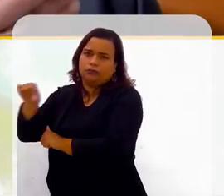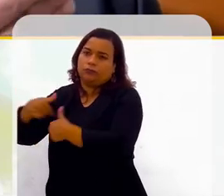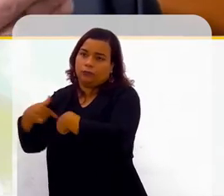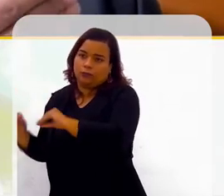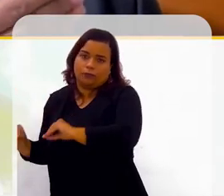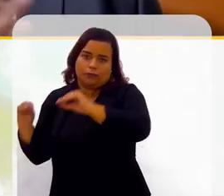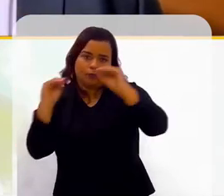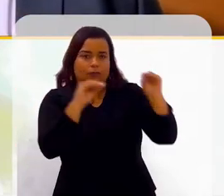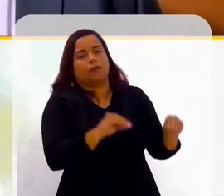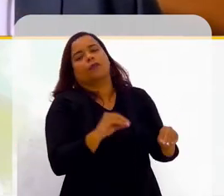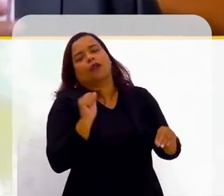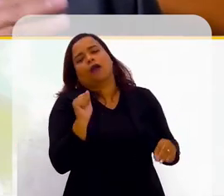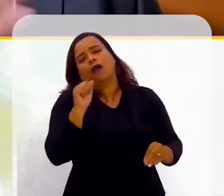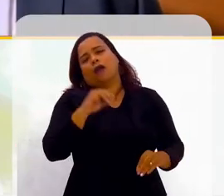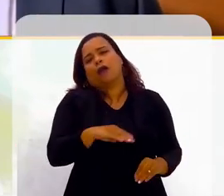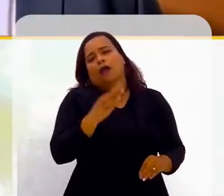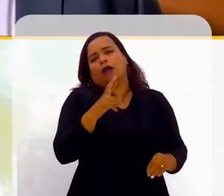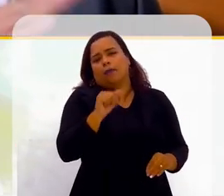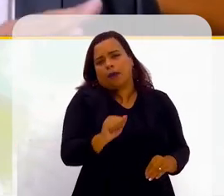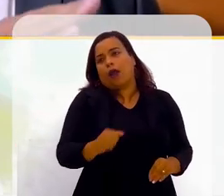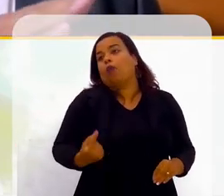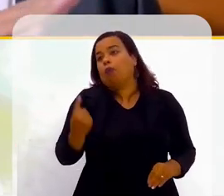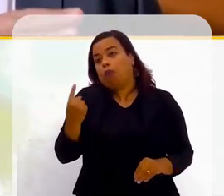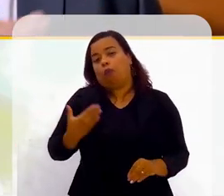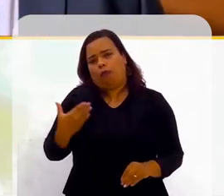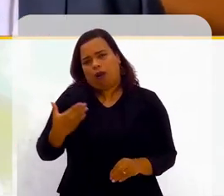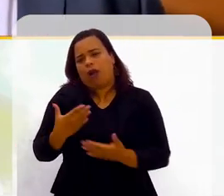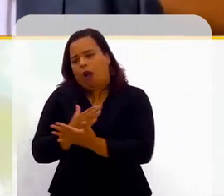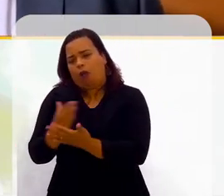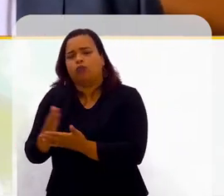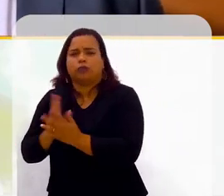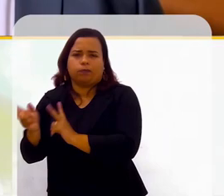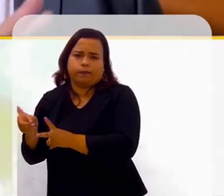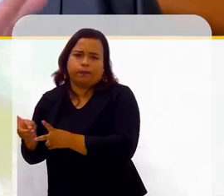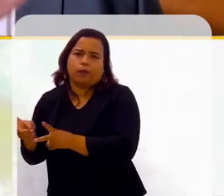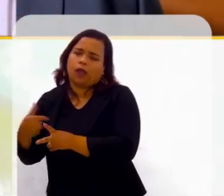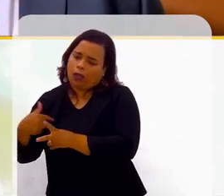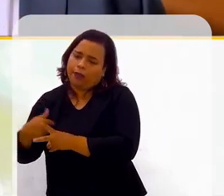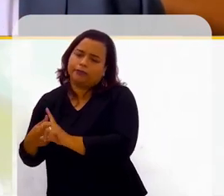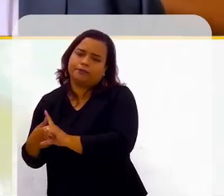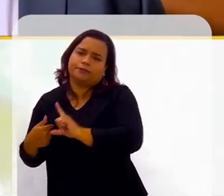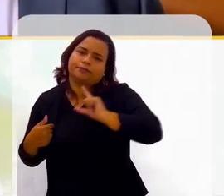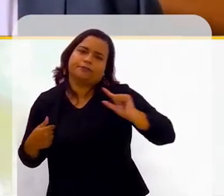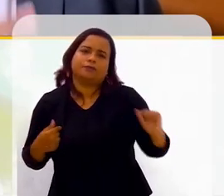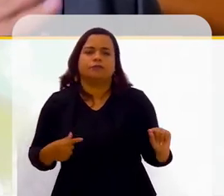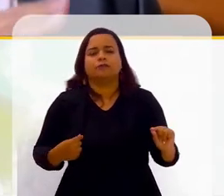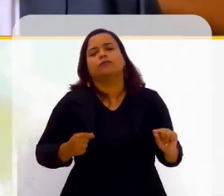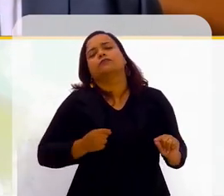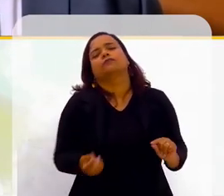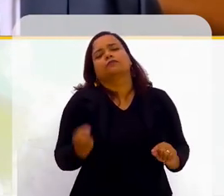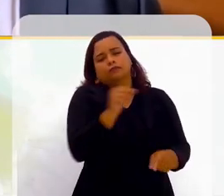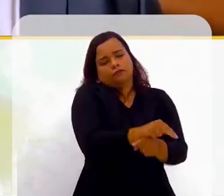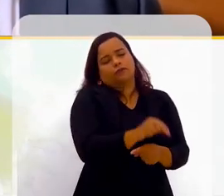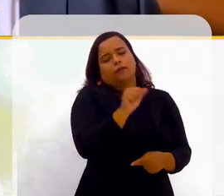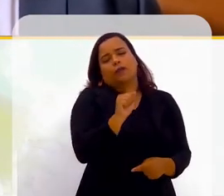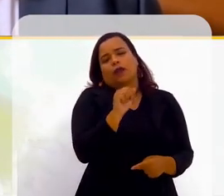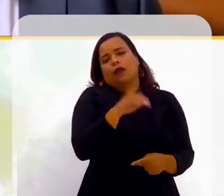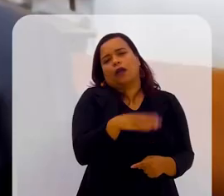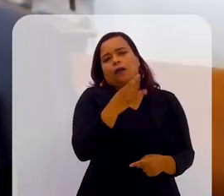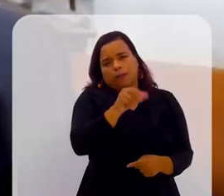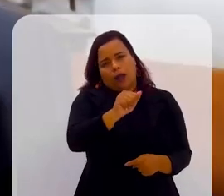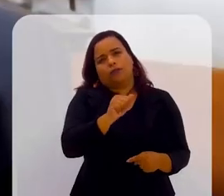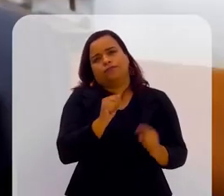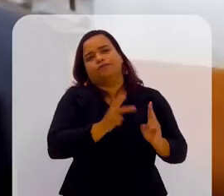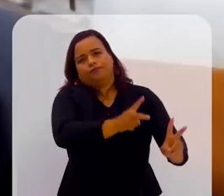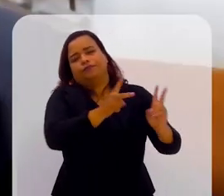para Umbra. outro colega continuou. Outros colegas continuaram a empresa, né? E eu saí e vim para a Umbra. Na